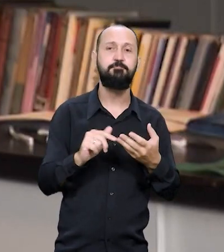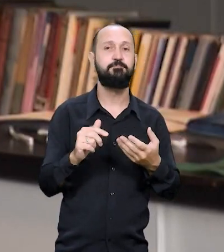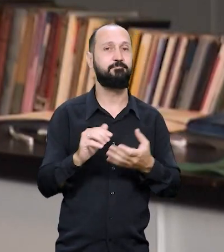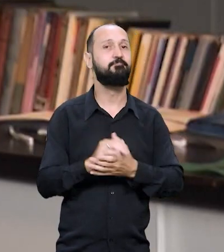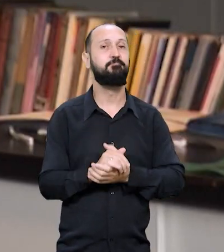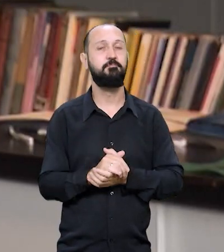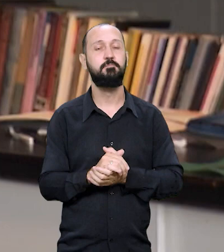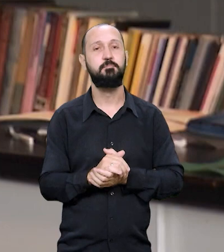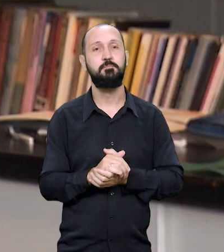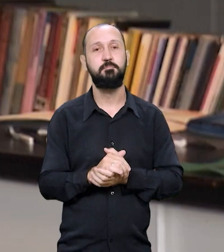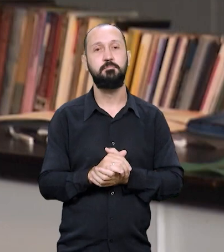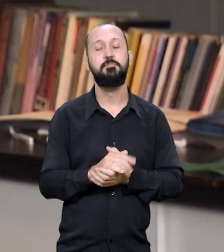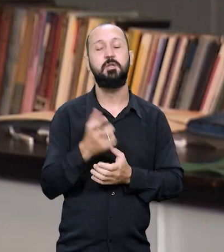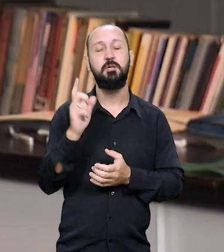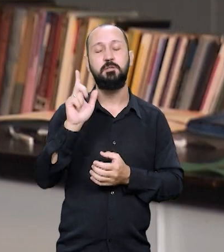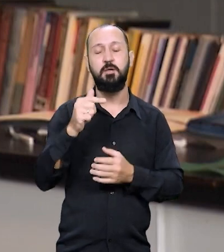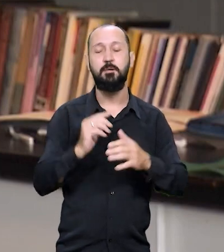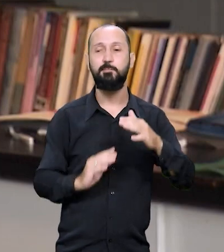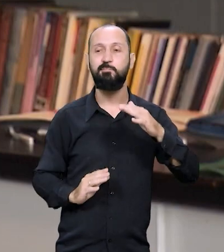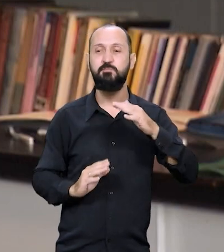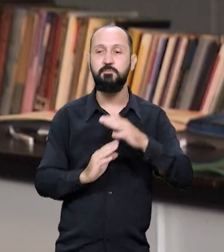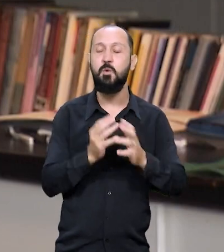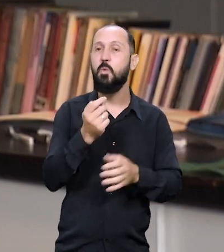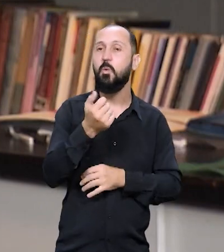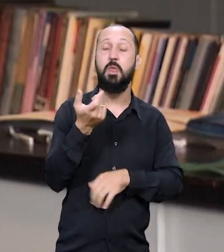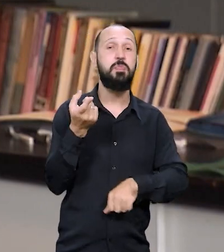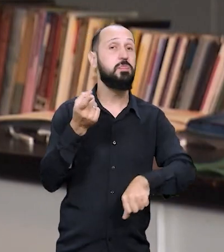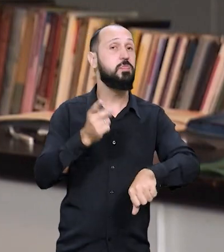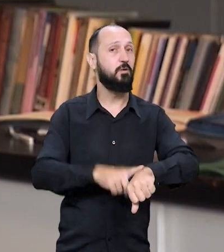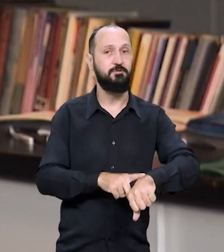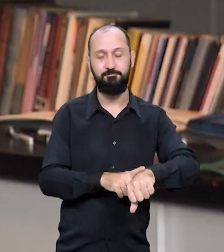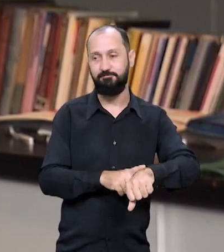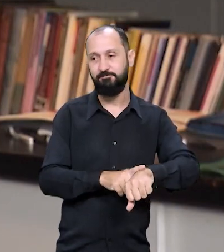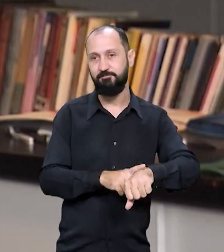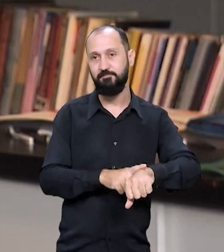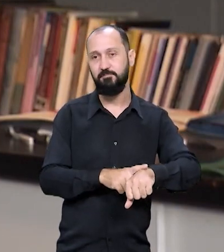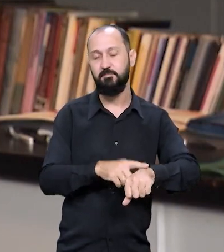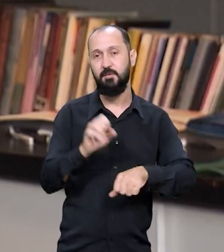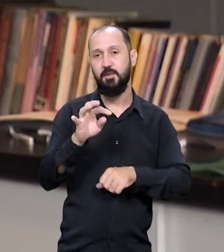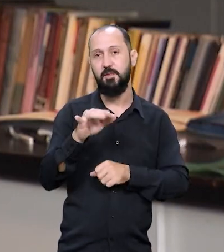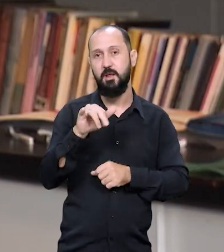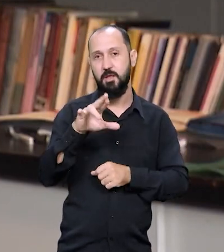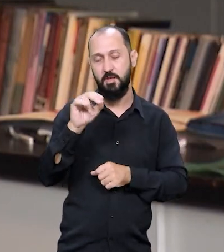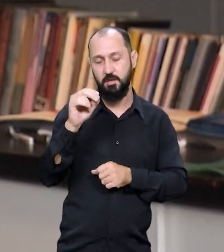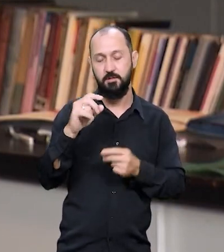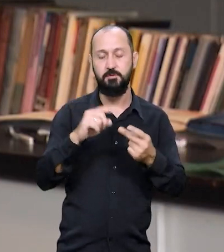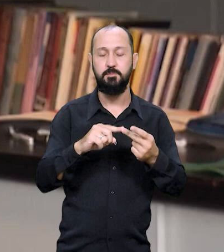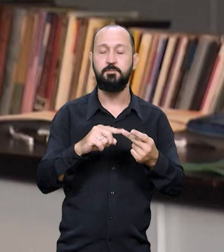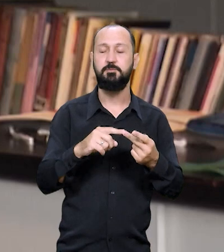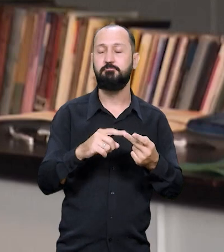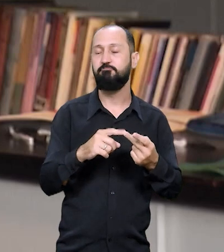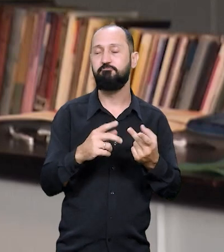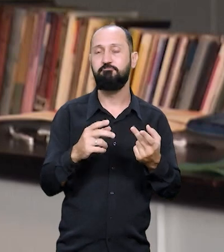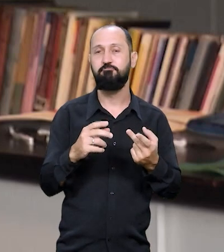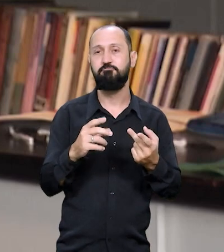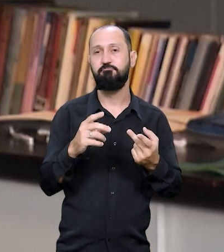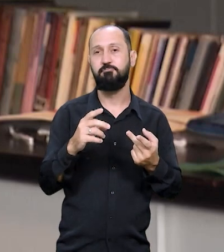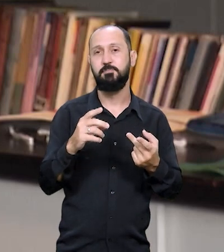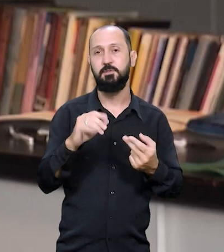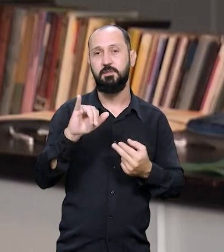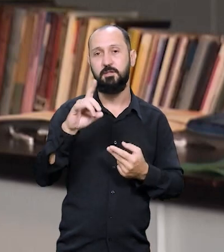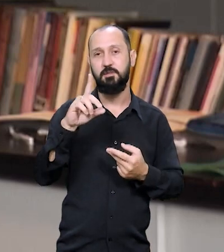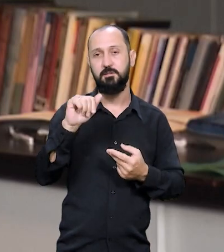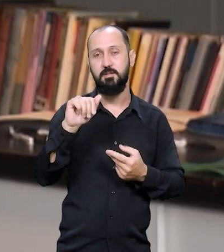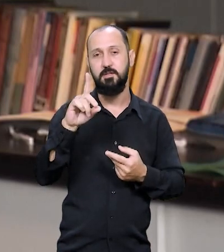um fator quase que imediato de etarismo e dadismo, como a gente